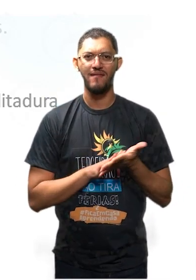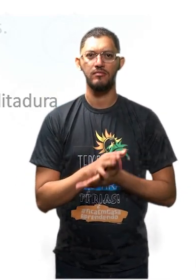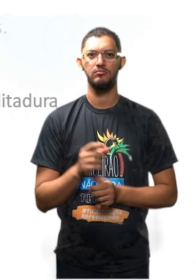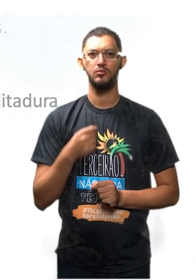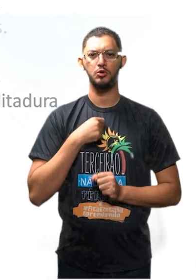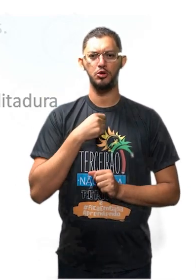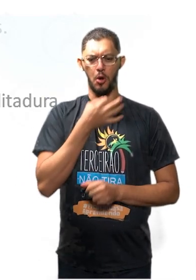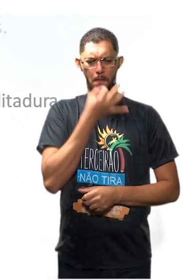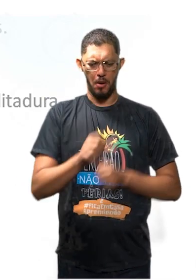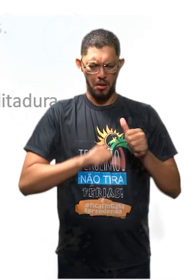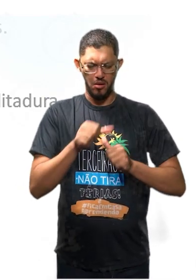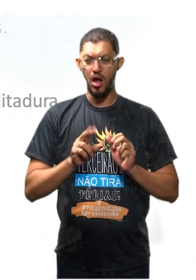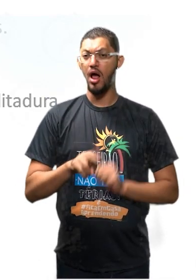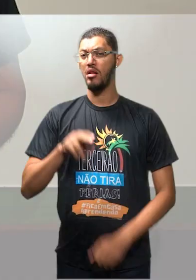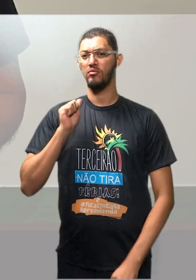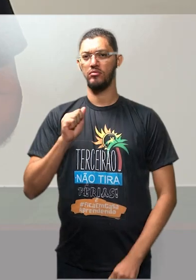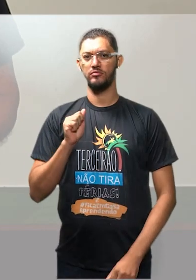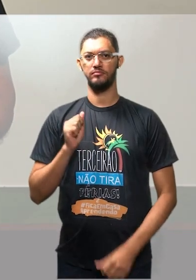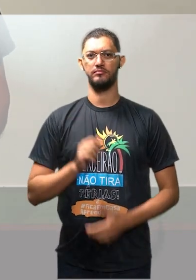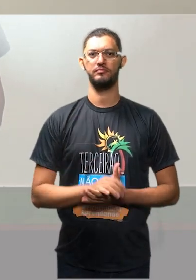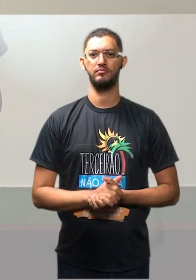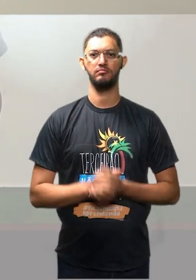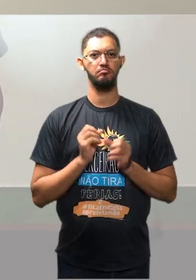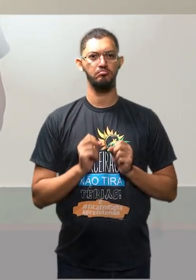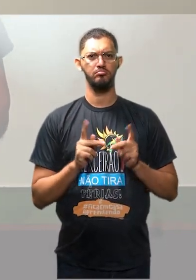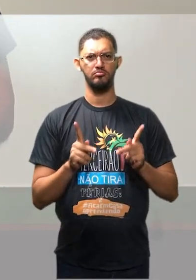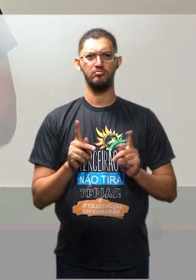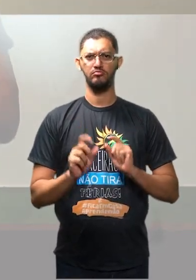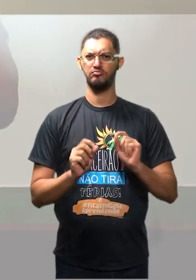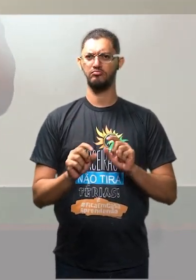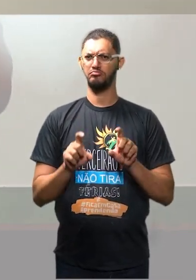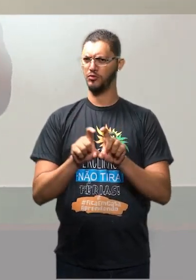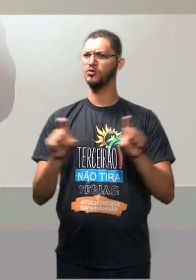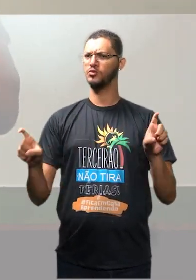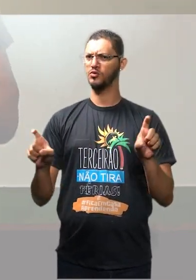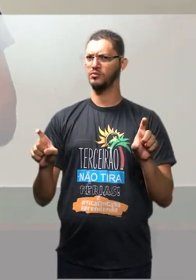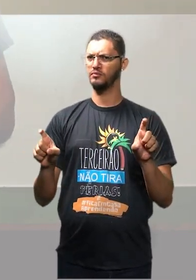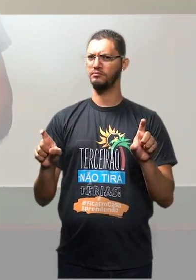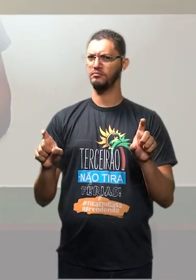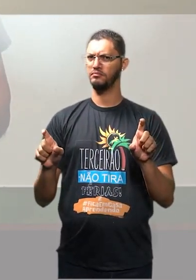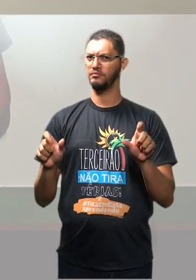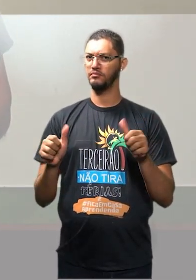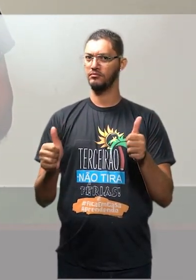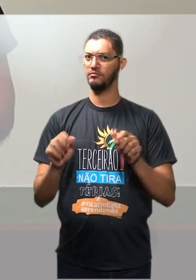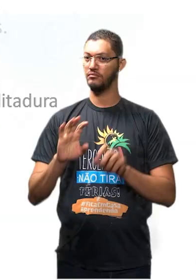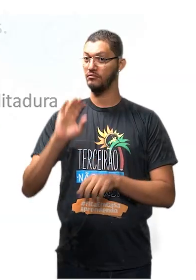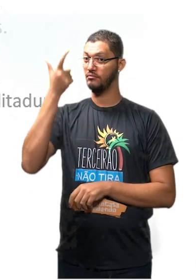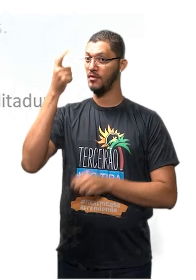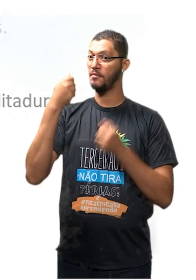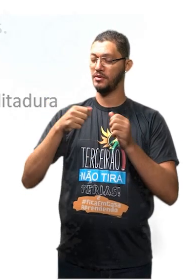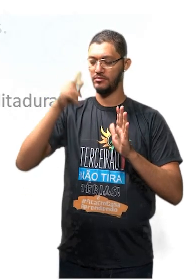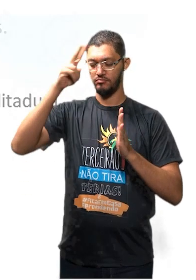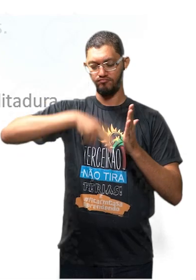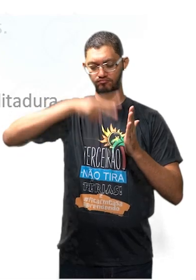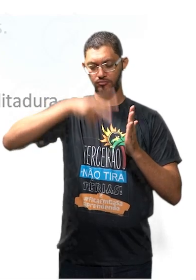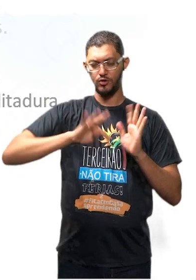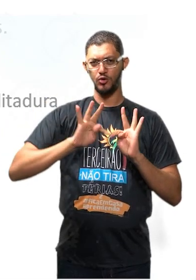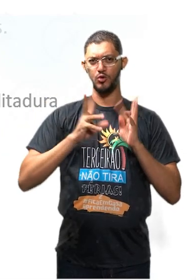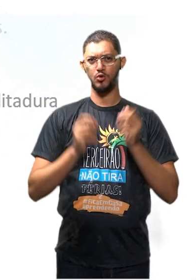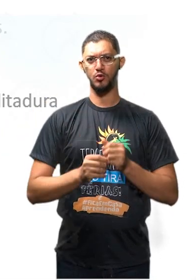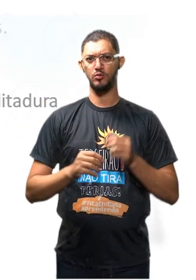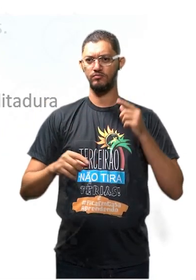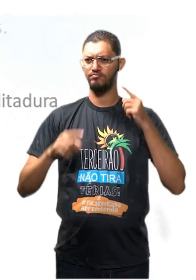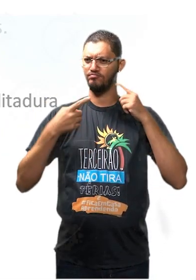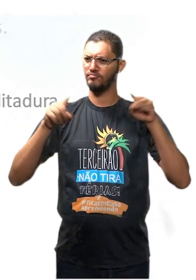de opinião Ok? Eu vou ficar só com esse primeiro parágrafo Mas claro que você deve ler tudo, tá? Essa música de José